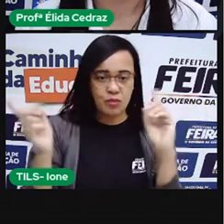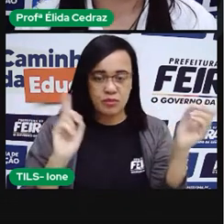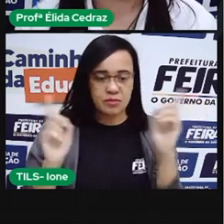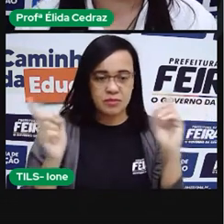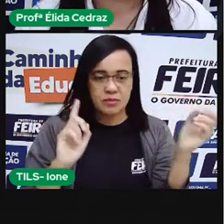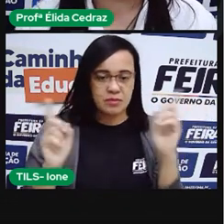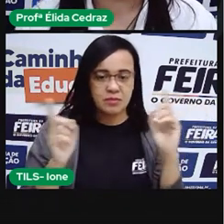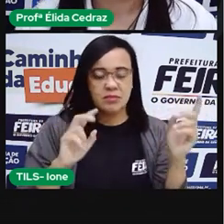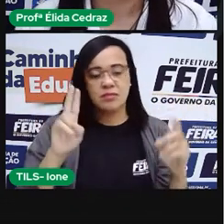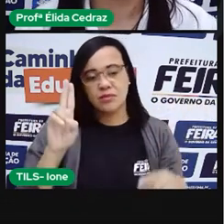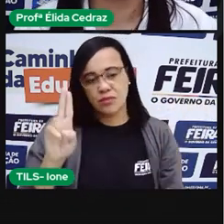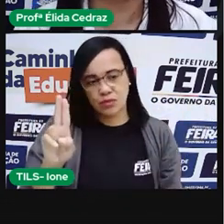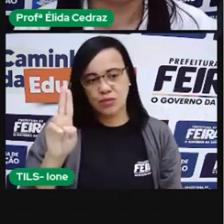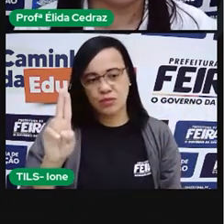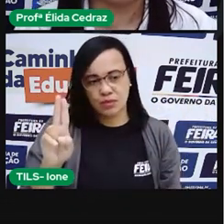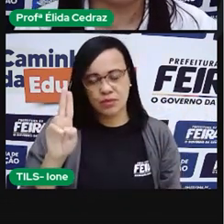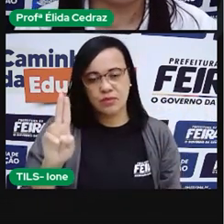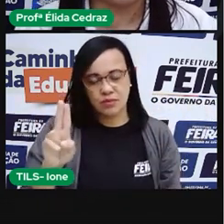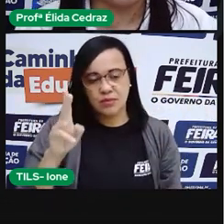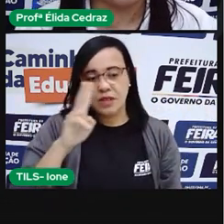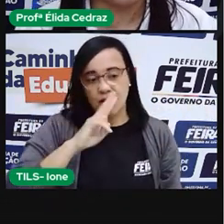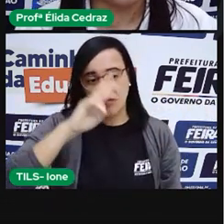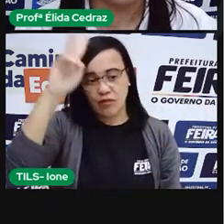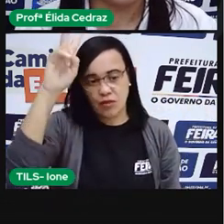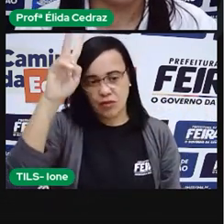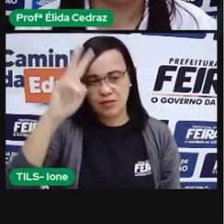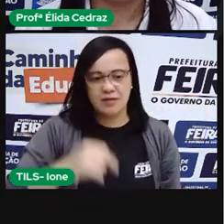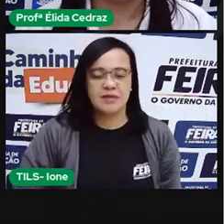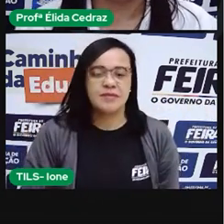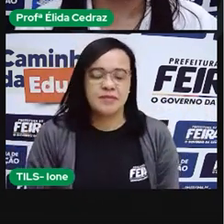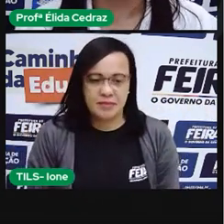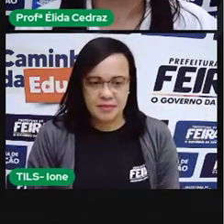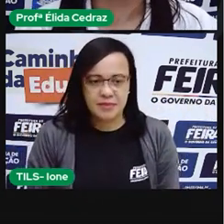Letrinha U. Porque o som é forte.